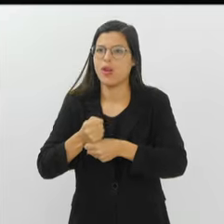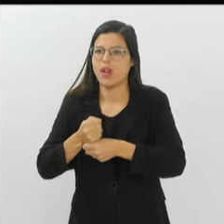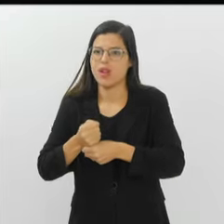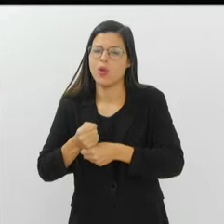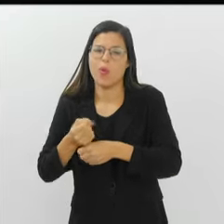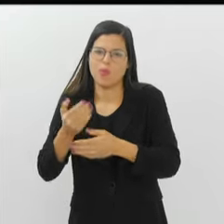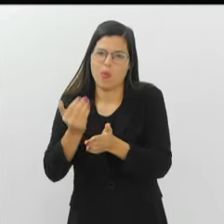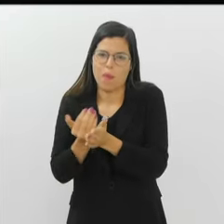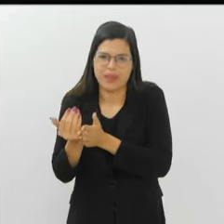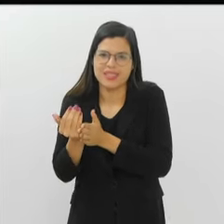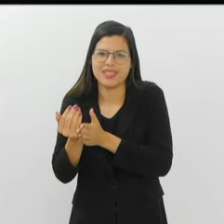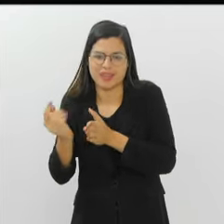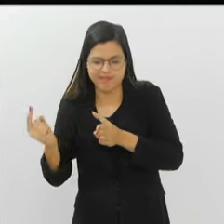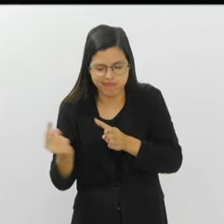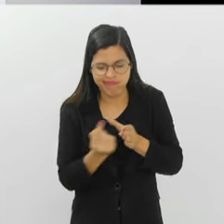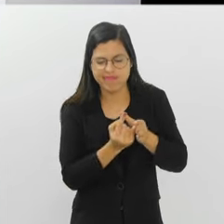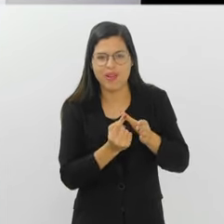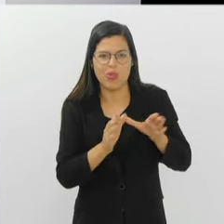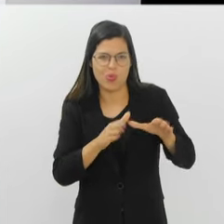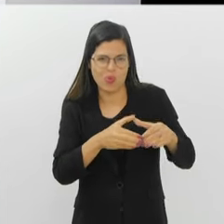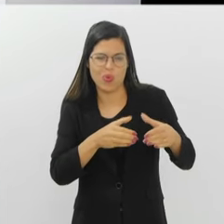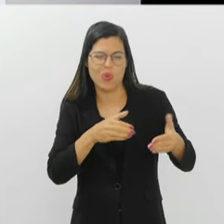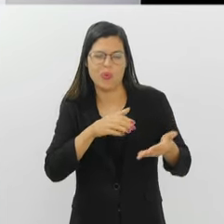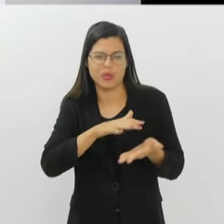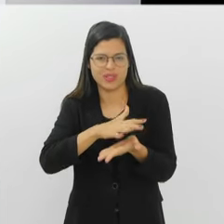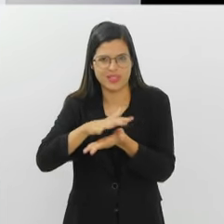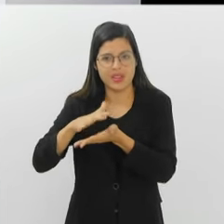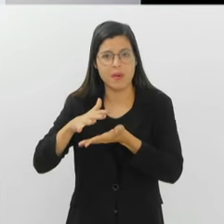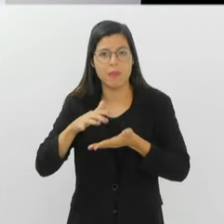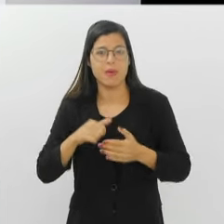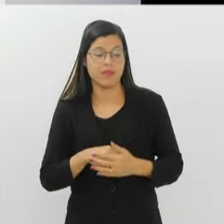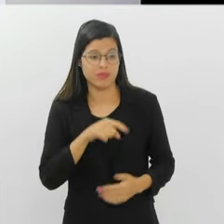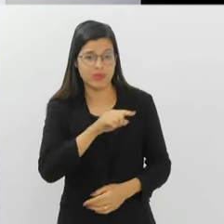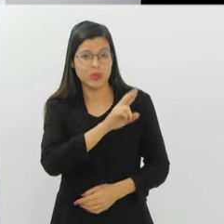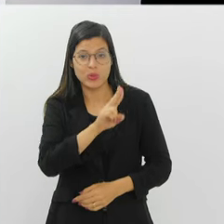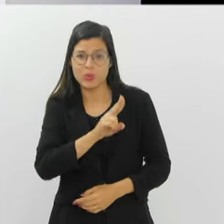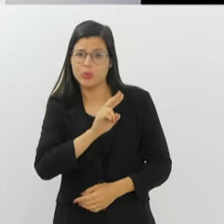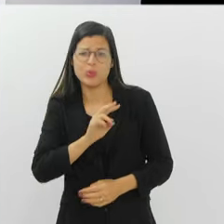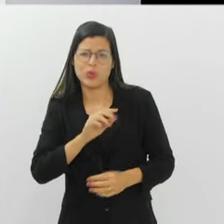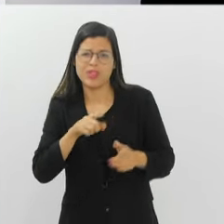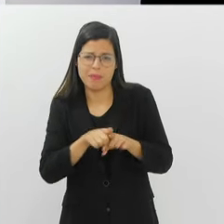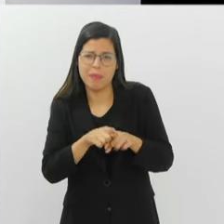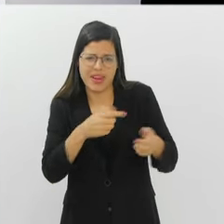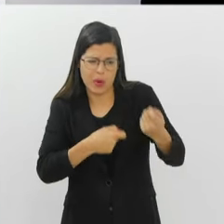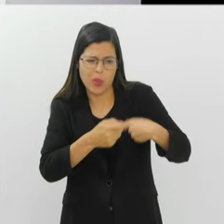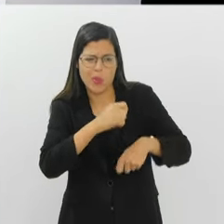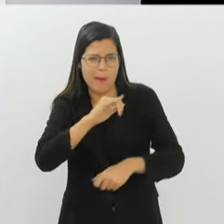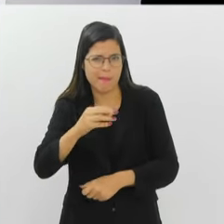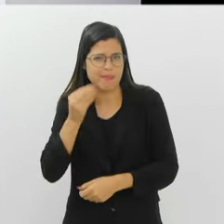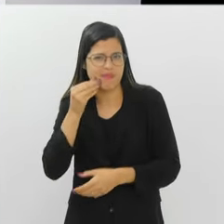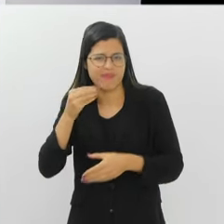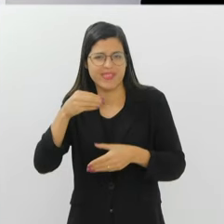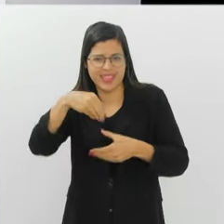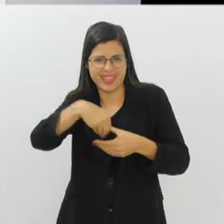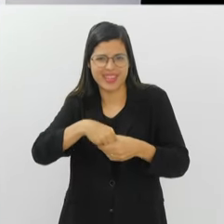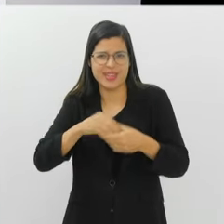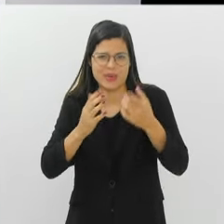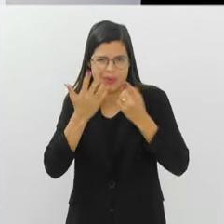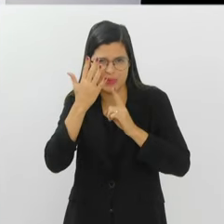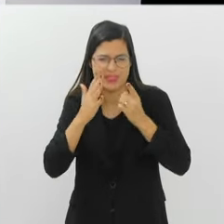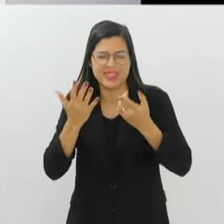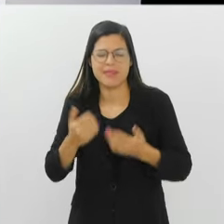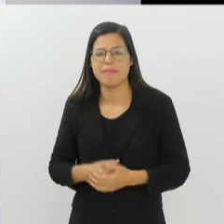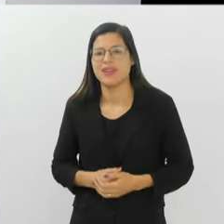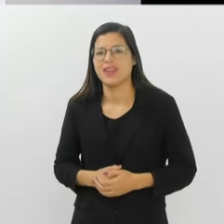envolvo profissionalmente com a Mocidade Alegre. E acaba que você usa tudo isso dentro do teu projeto de carnaval, Principalmente a economia, né? É, pois é. Não